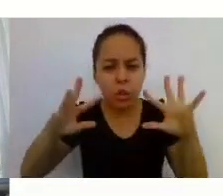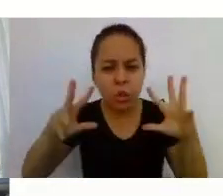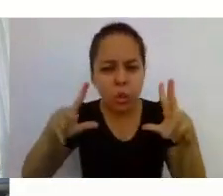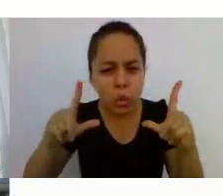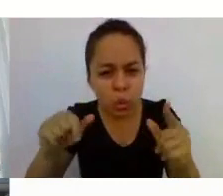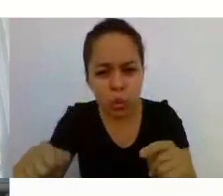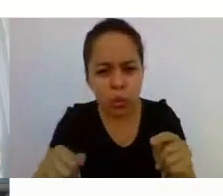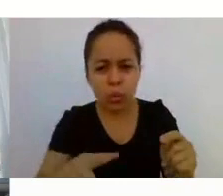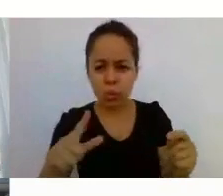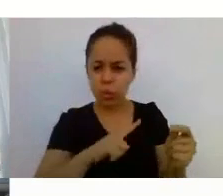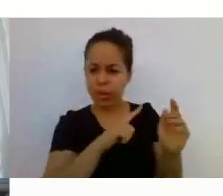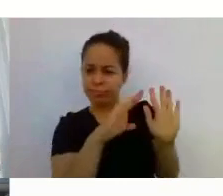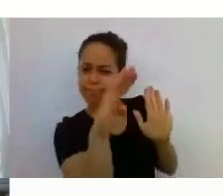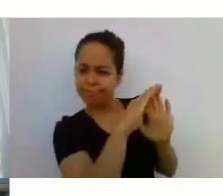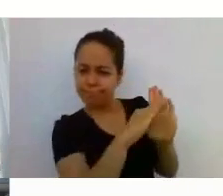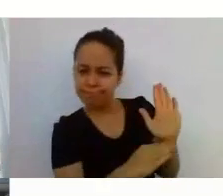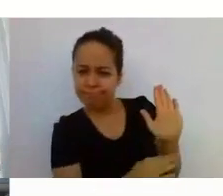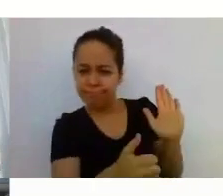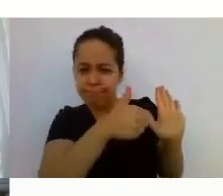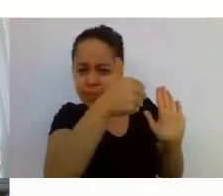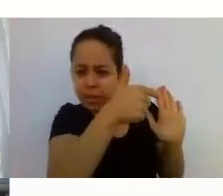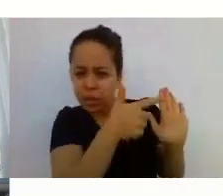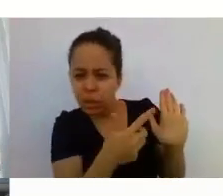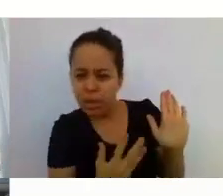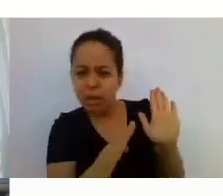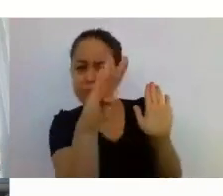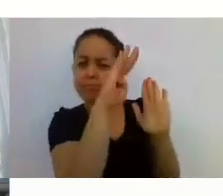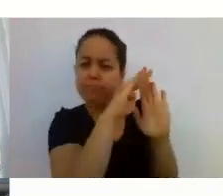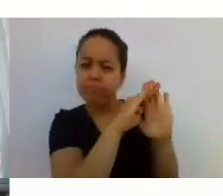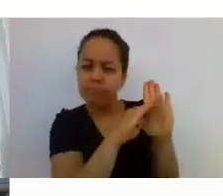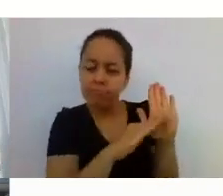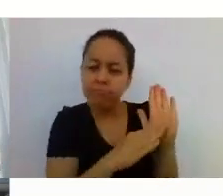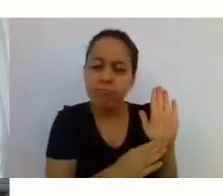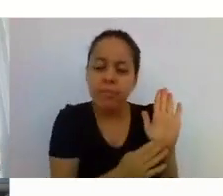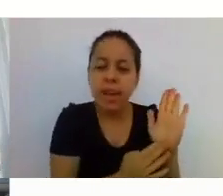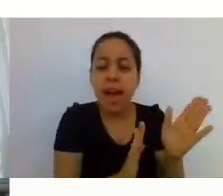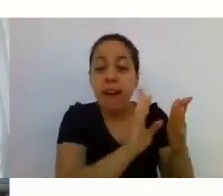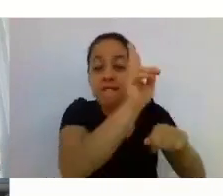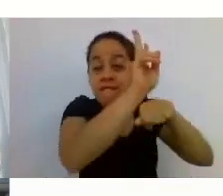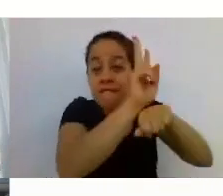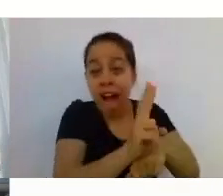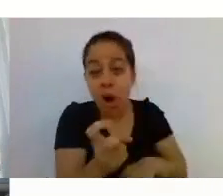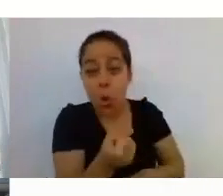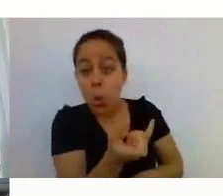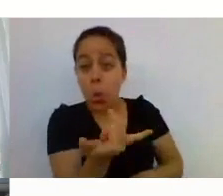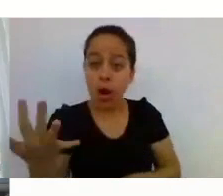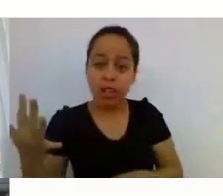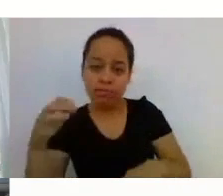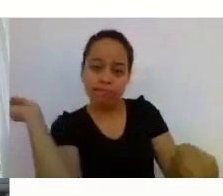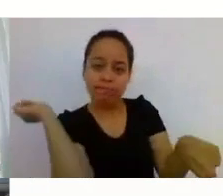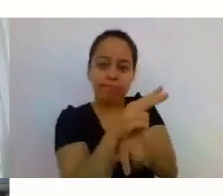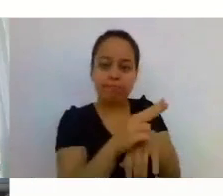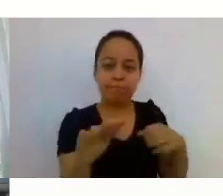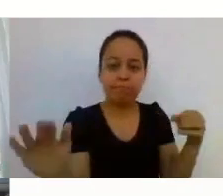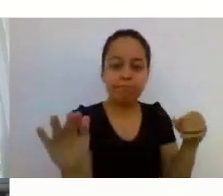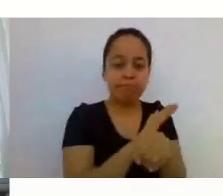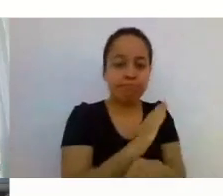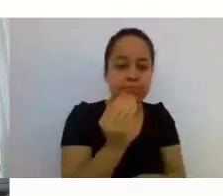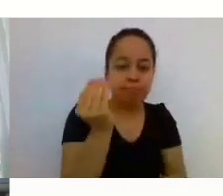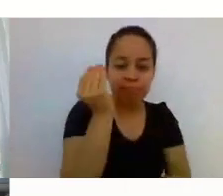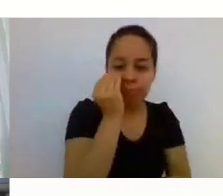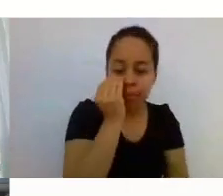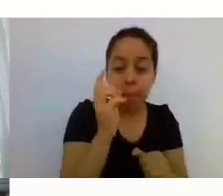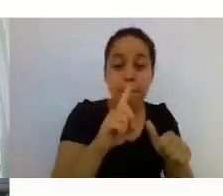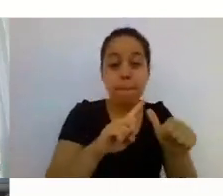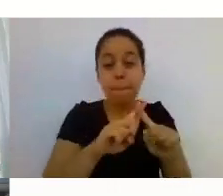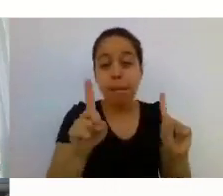homologadas para compor a lista da qual serão convocados os estudantes para a realização da análise da documentação.